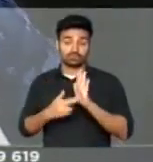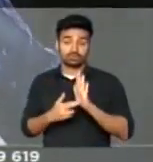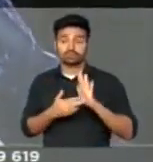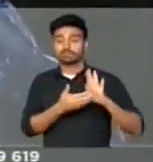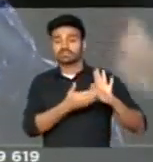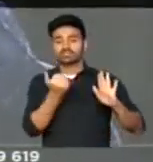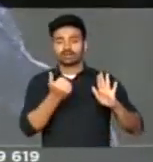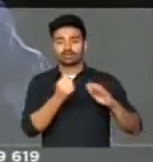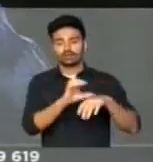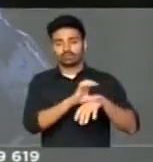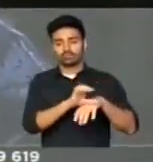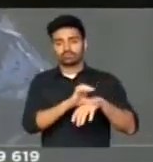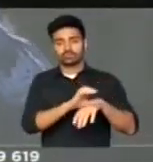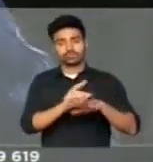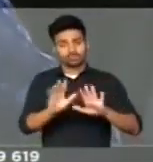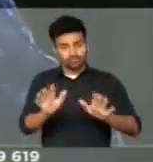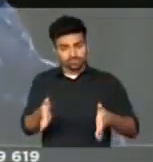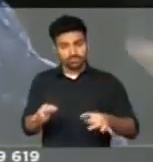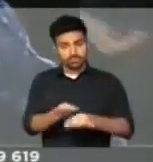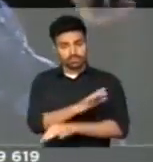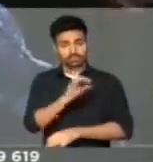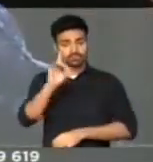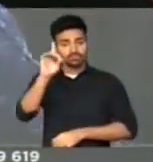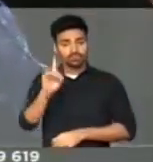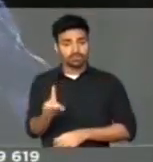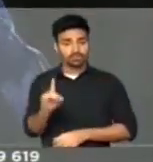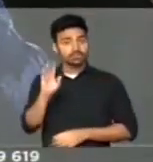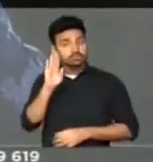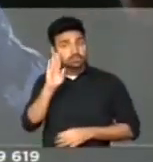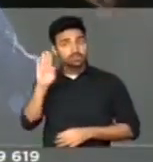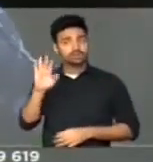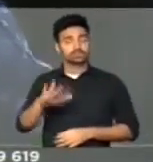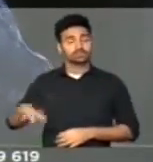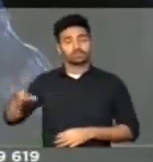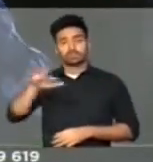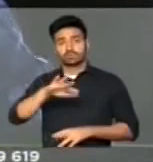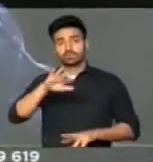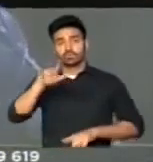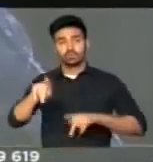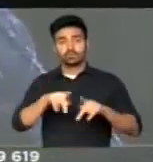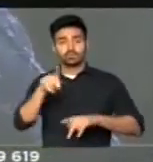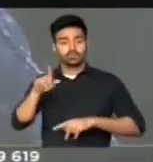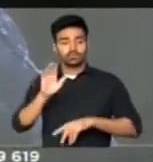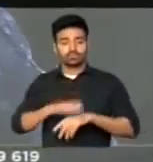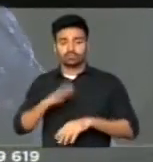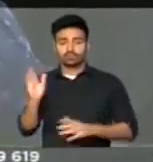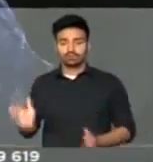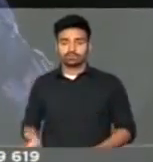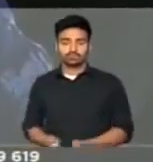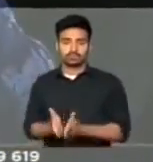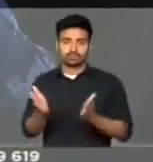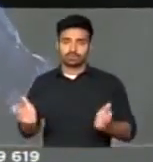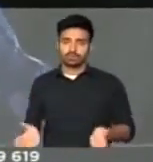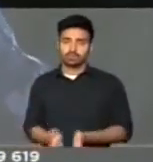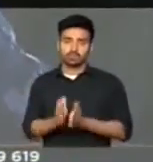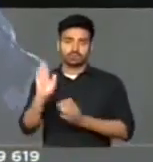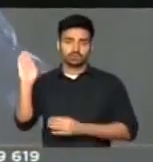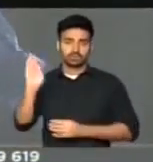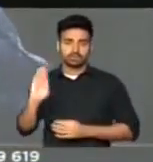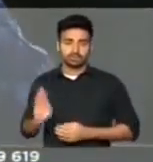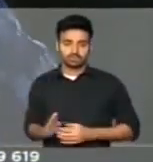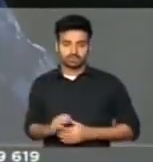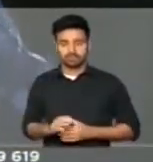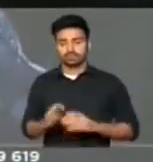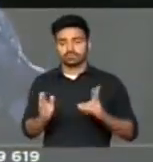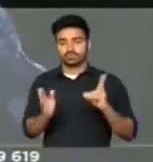direitos adquiridos já, principalmente pela população mais vulnerável do nosso país, os